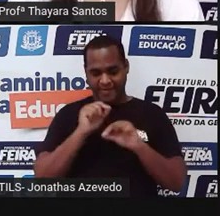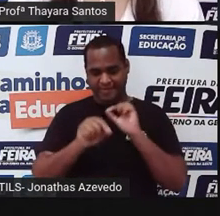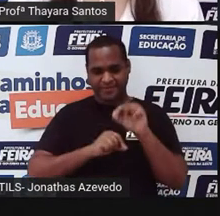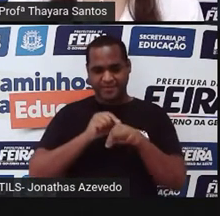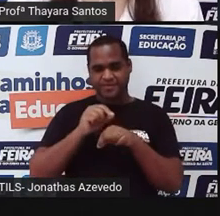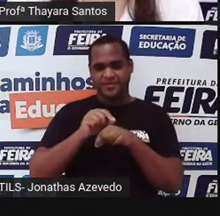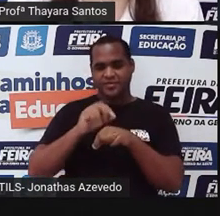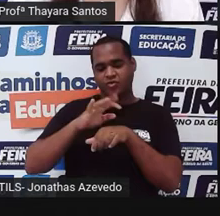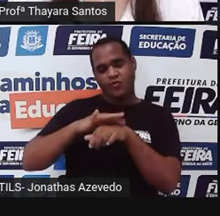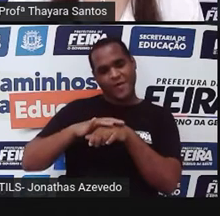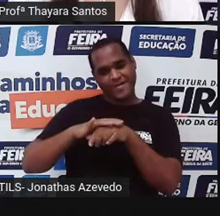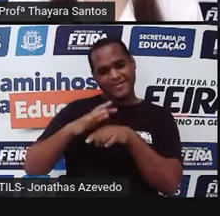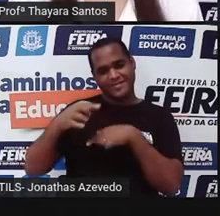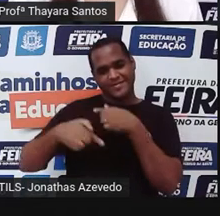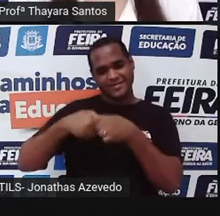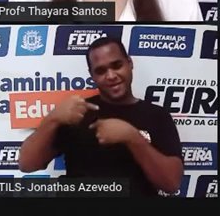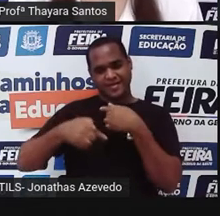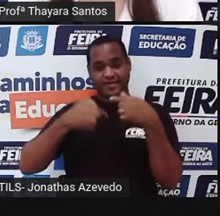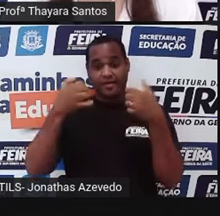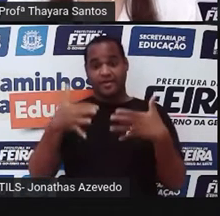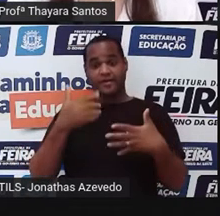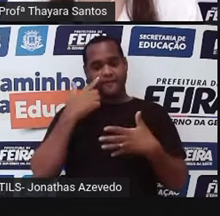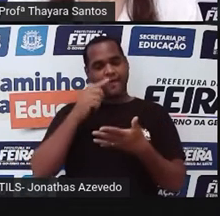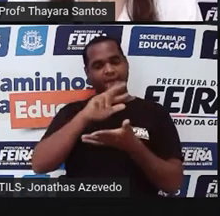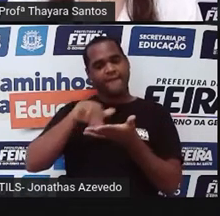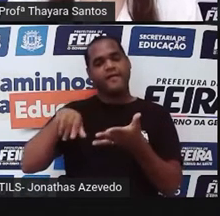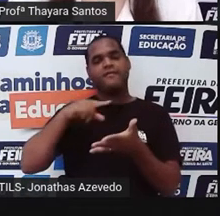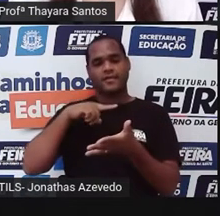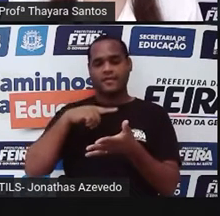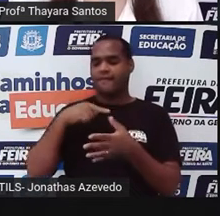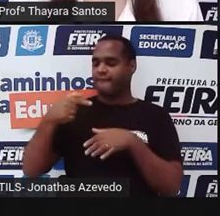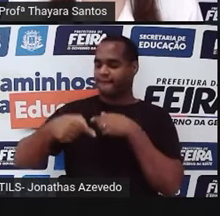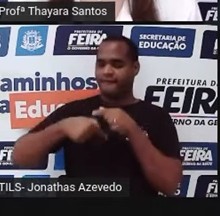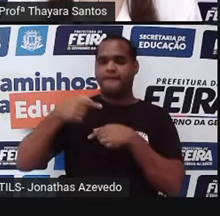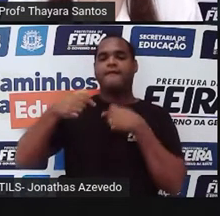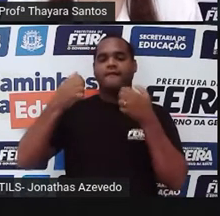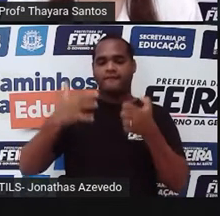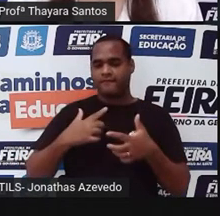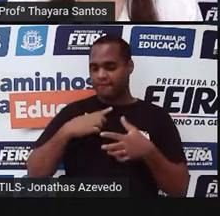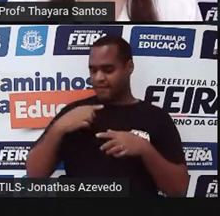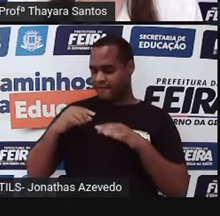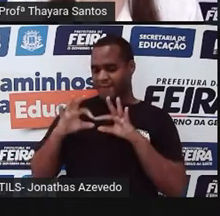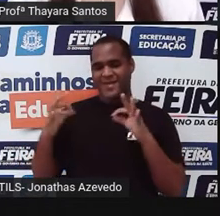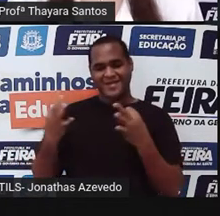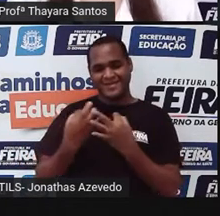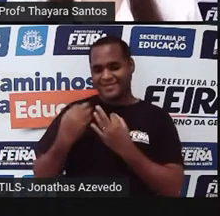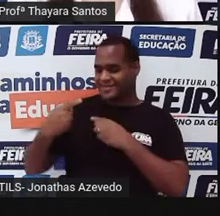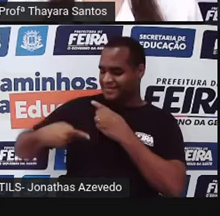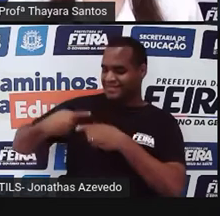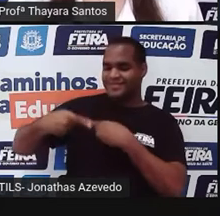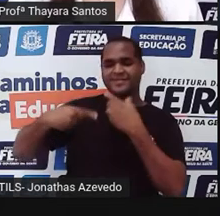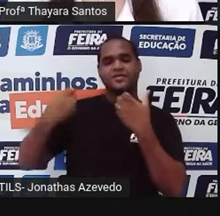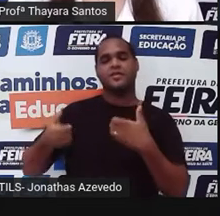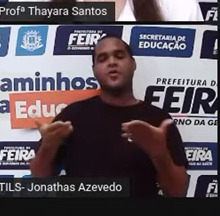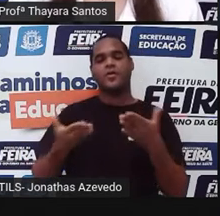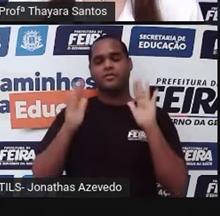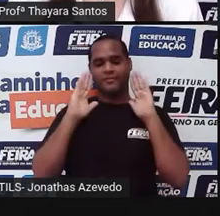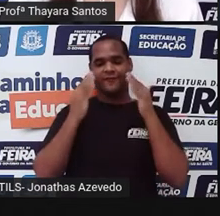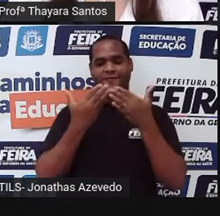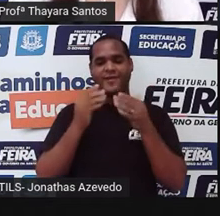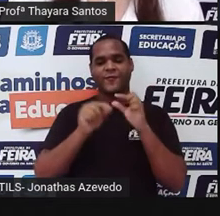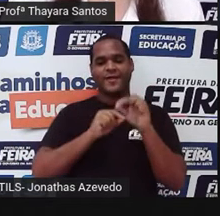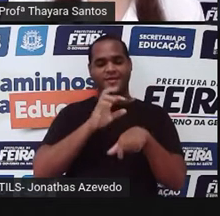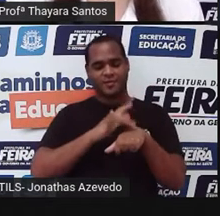as doenças genéticas. A gente já viu um monte de coisa sobre genética, um monte de coisa sobre hereditariedade e hoje a gente vai focar nas